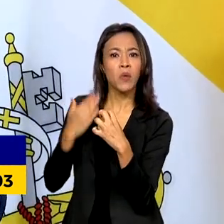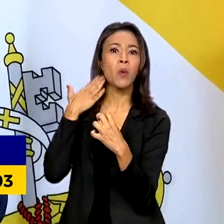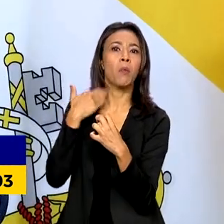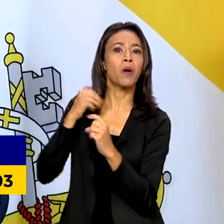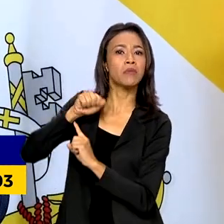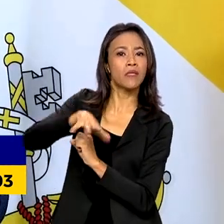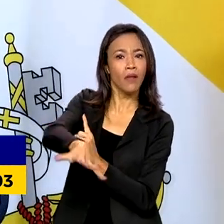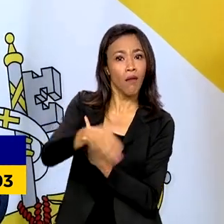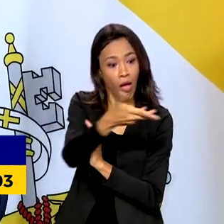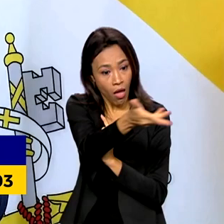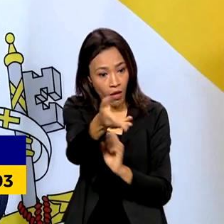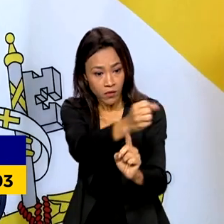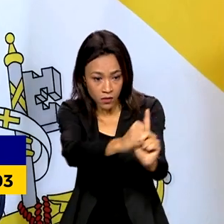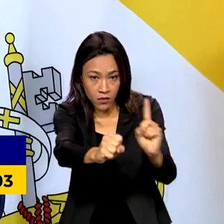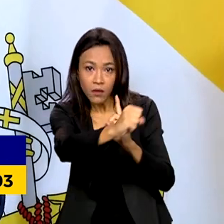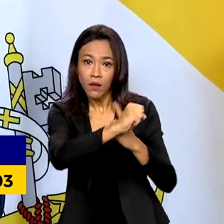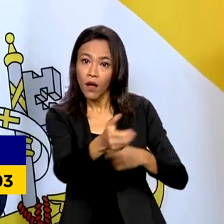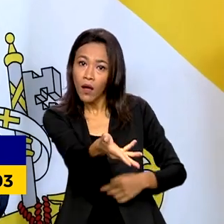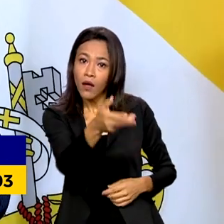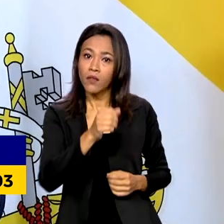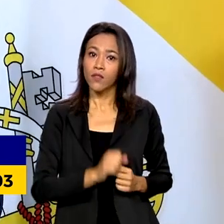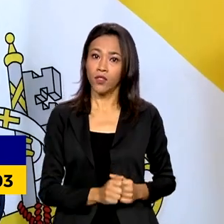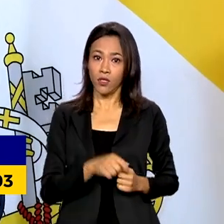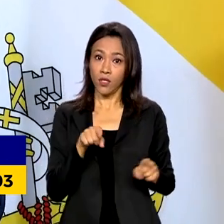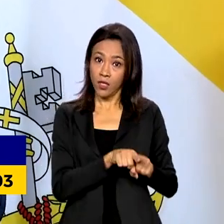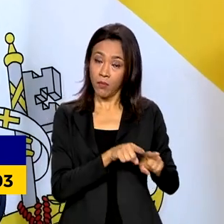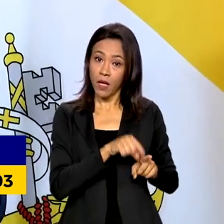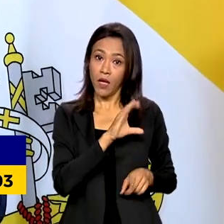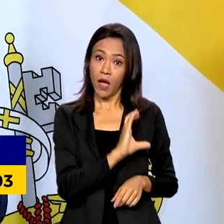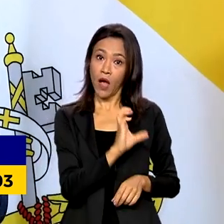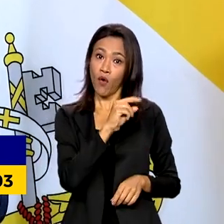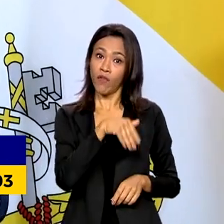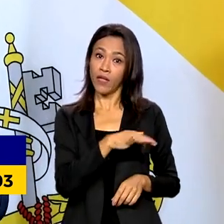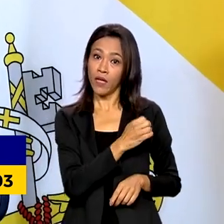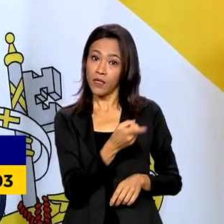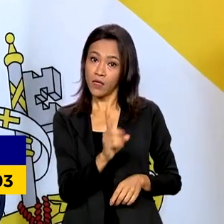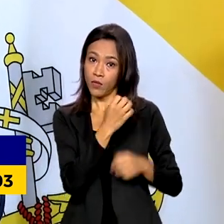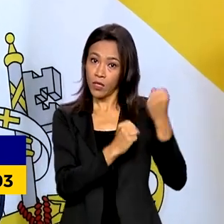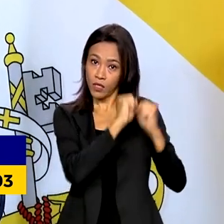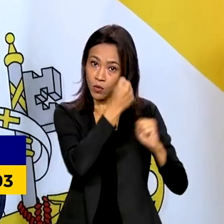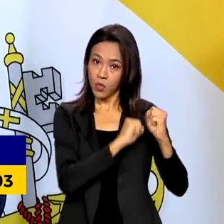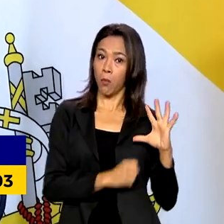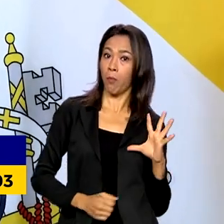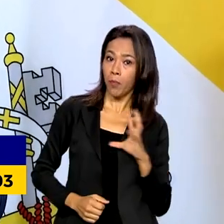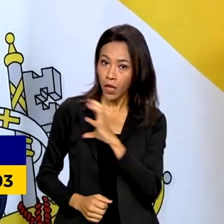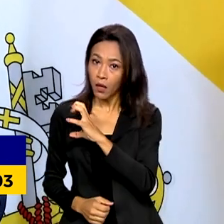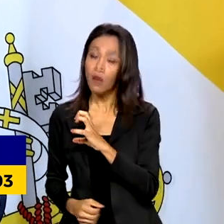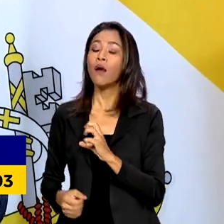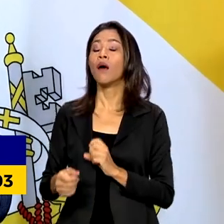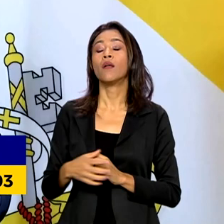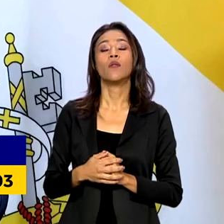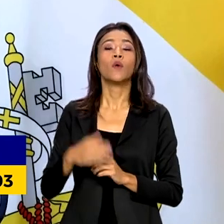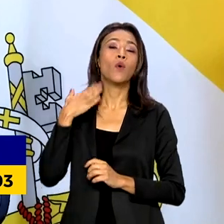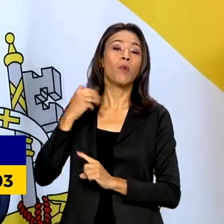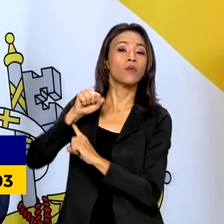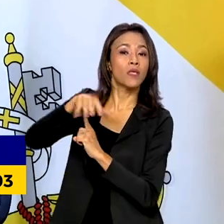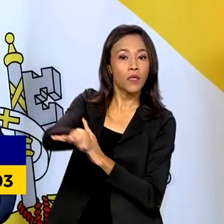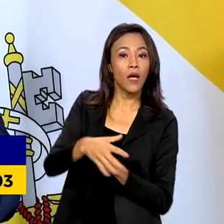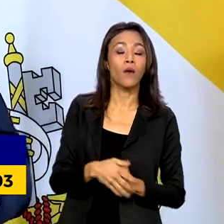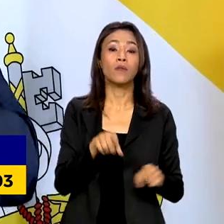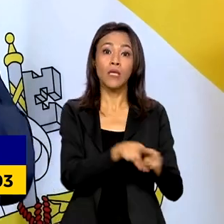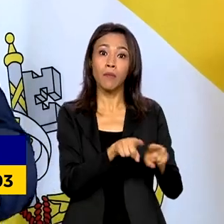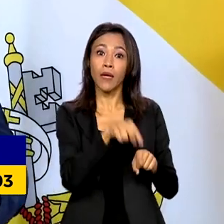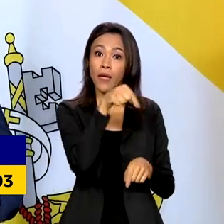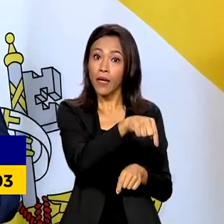A Confederação Nacional das Indústrias está brigando com o Banco Central. A Federação das Indústrias de São Paulo, que é a maior do